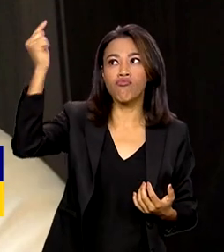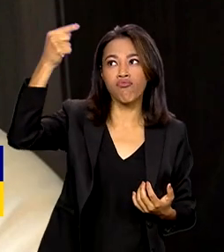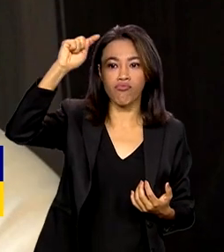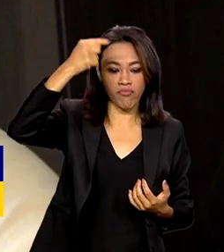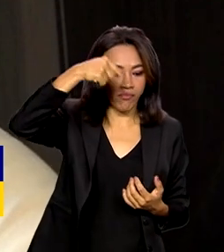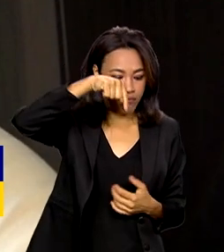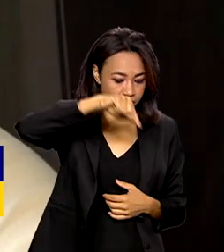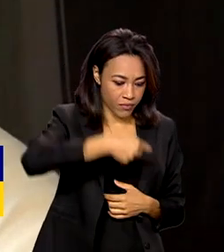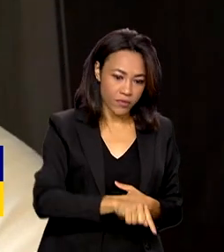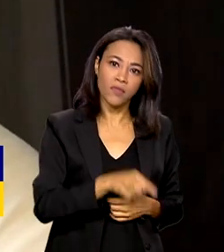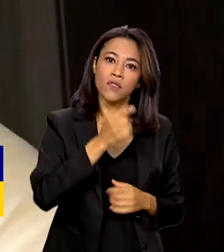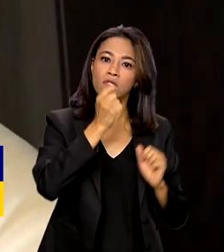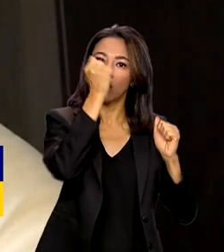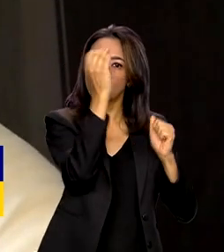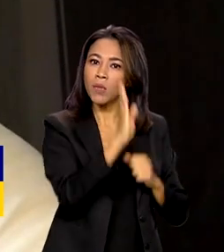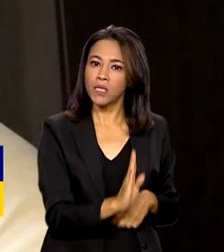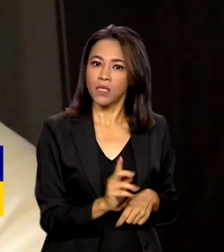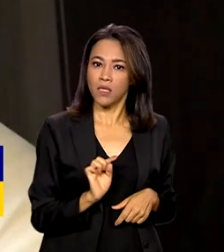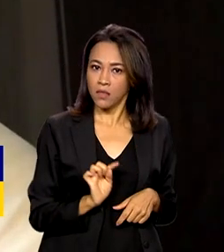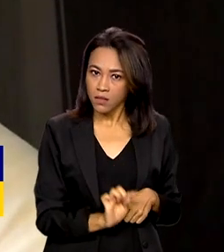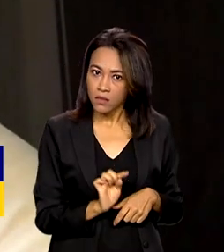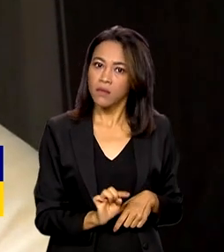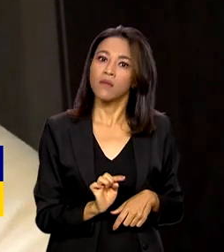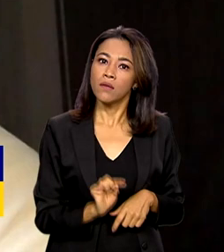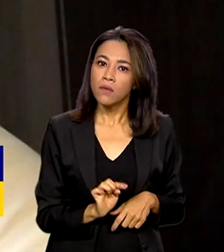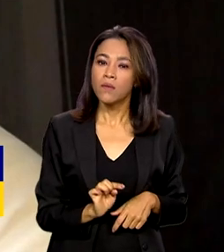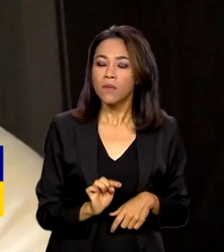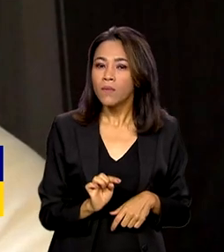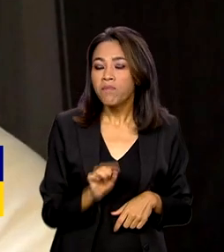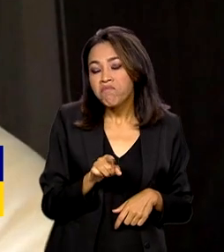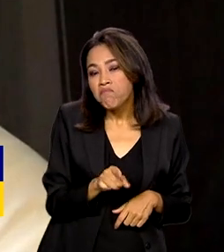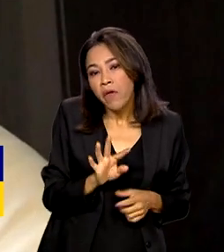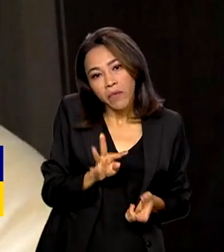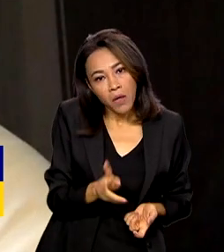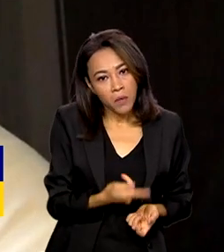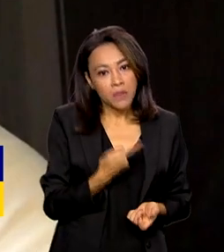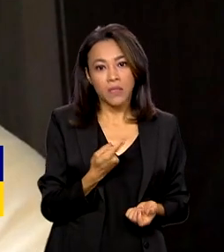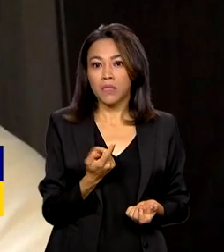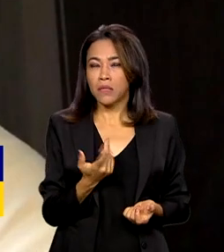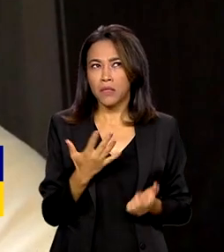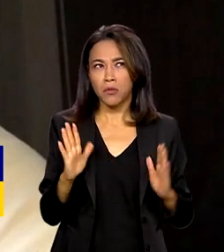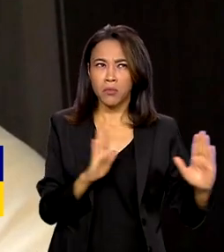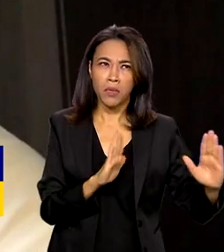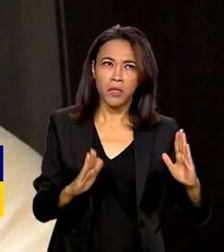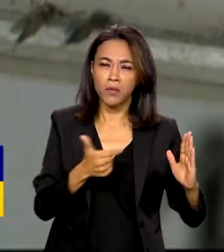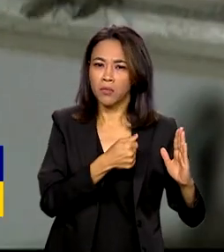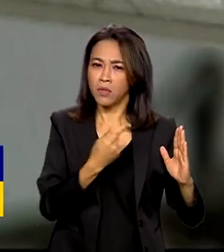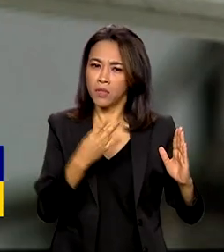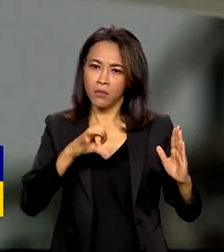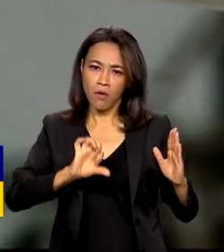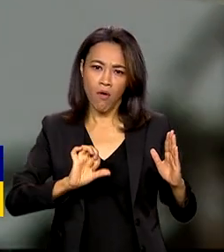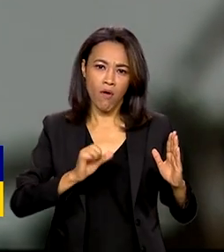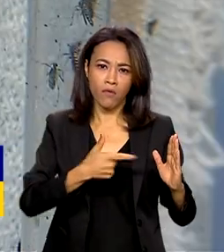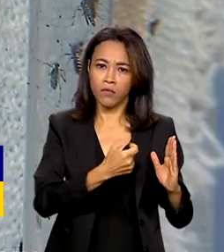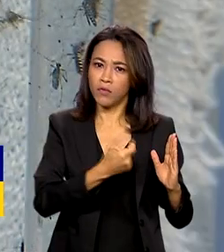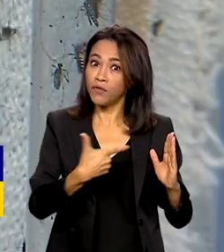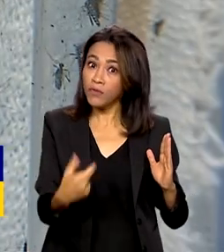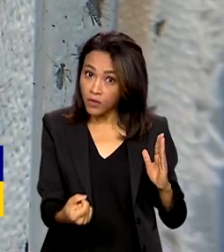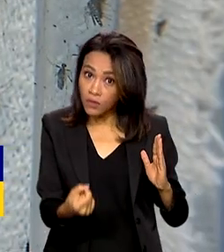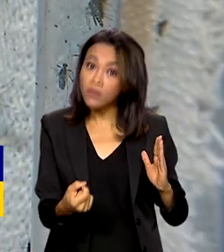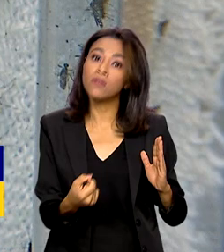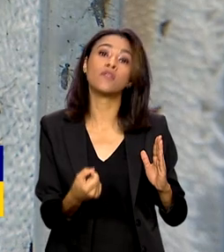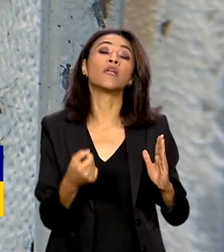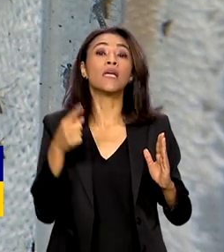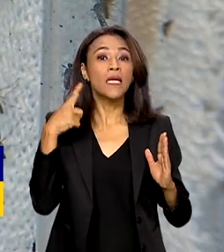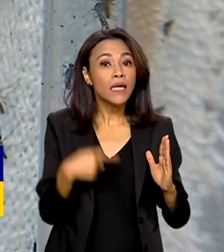Américas, ele é diferente. Essa introdução deve ter ocorrido entre 2019 e 2020. E estava